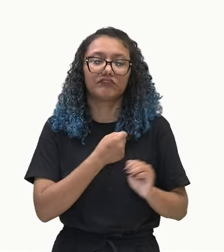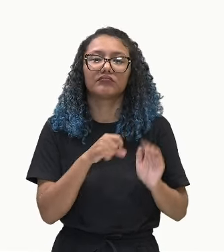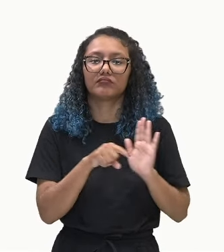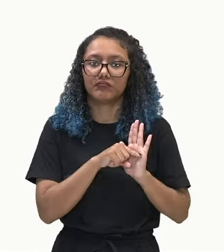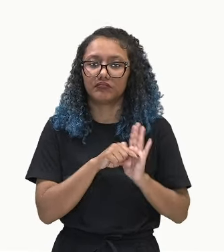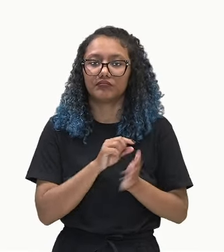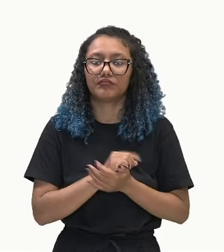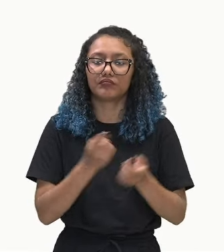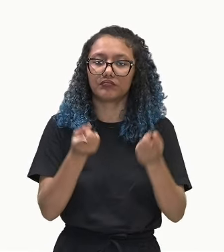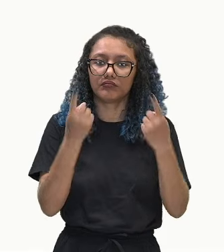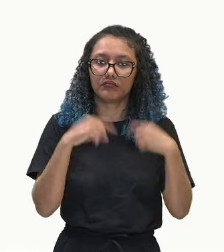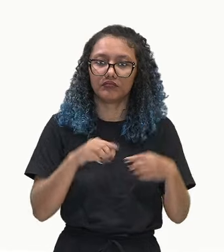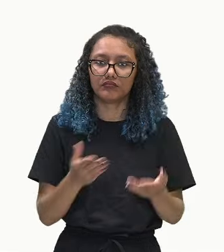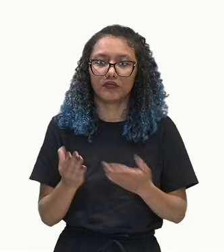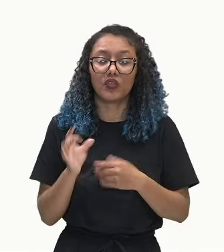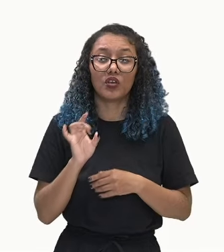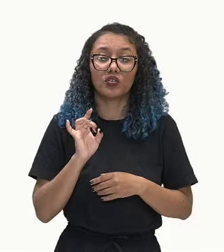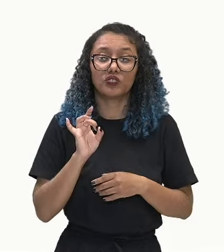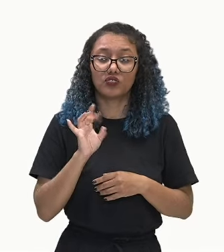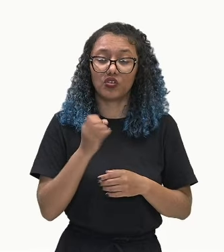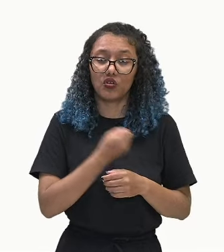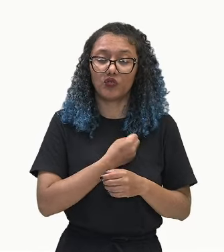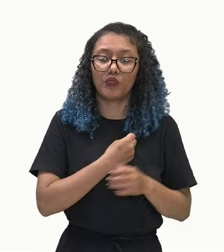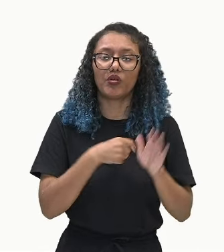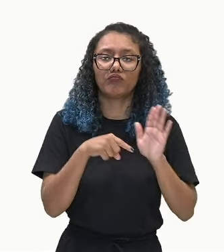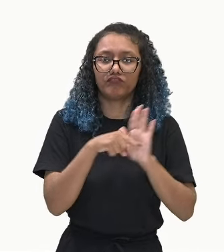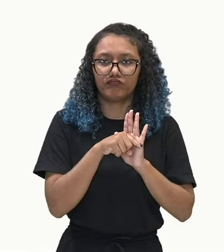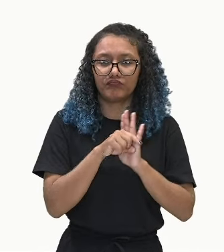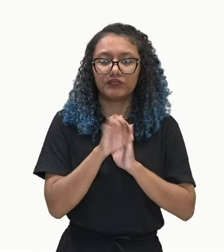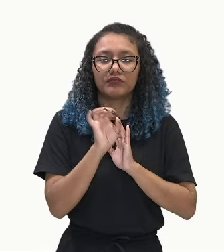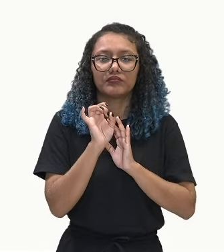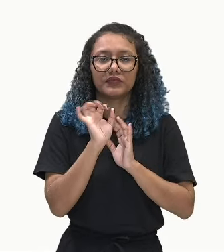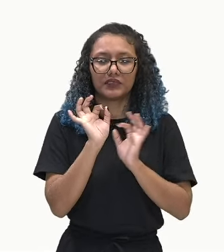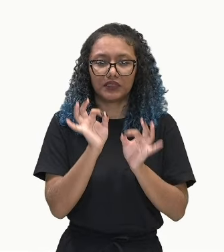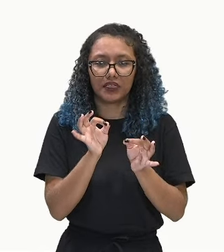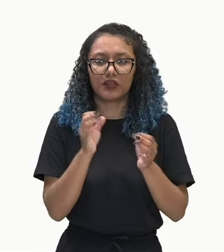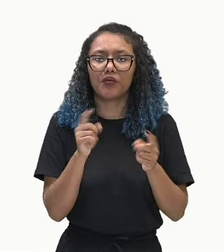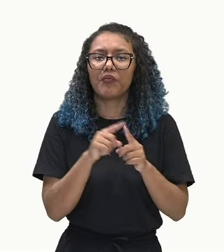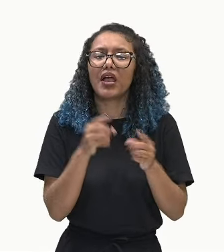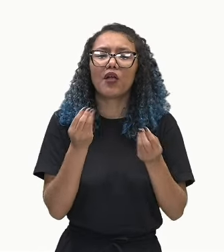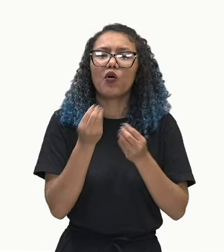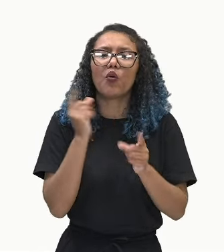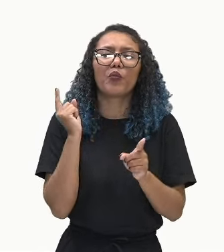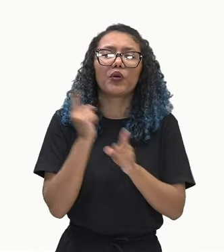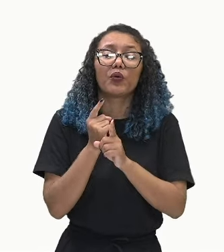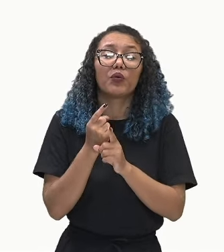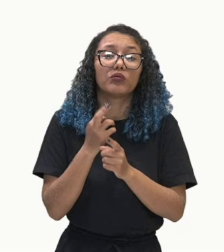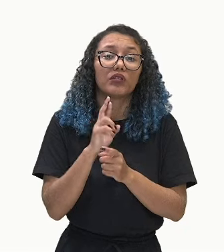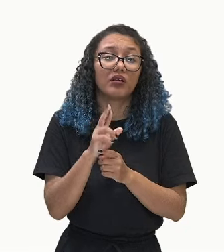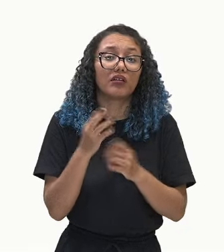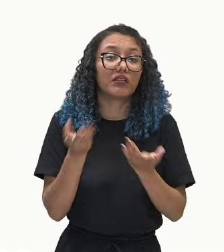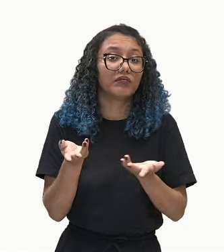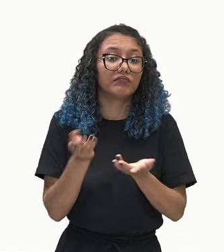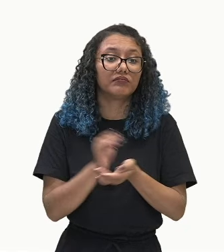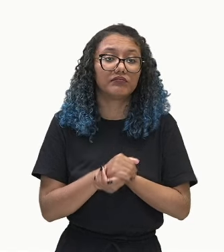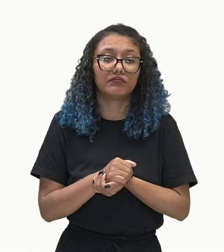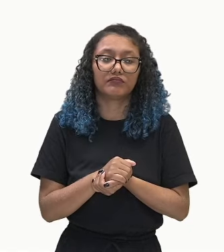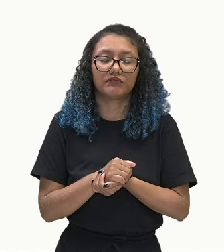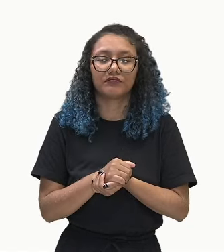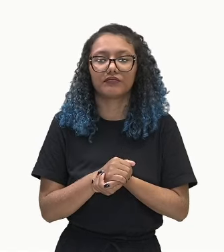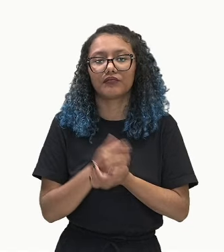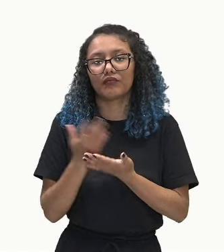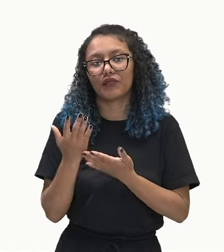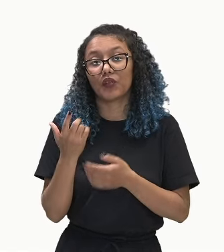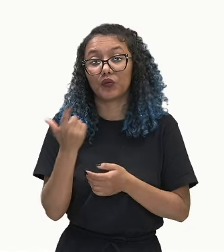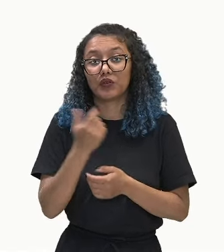Só temos elementos negativos. Mas aí, como que eu faço para saber a razão dessa PA? Agora, pegamos